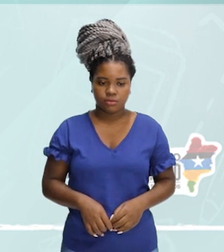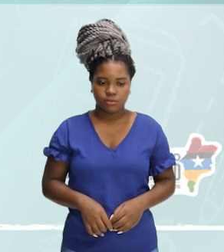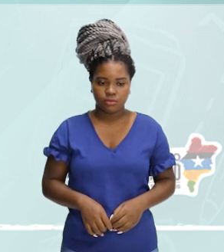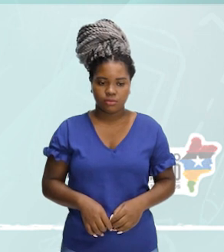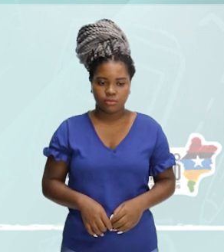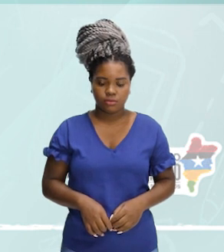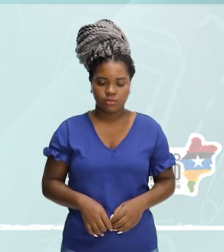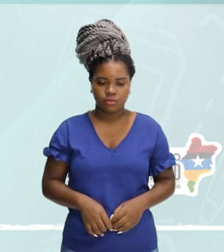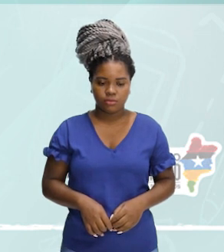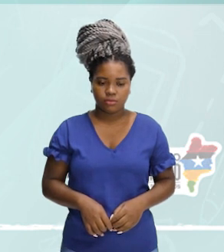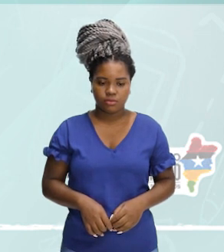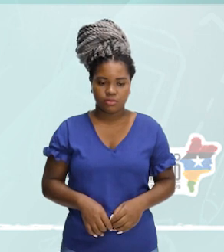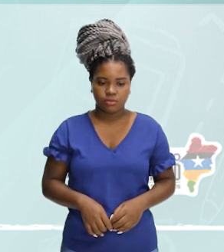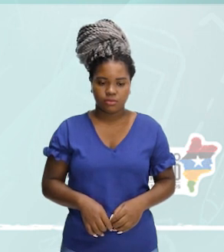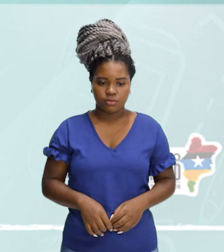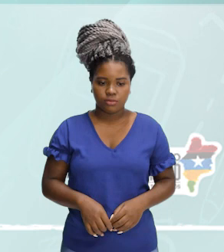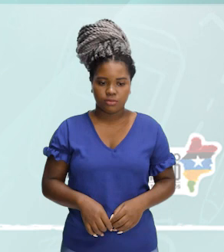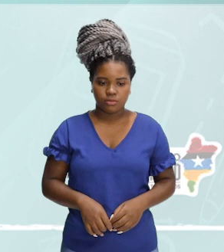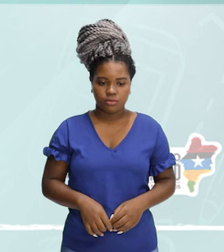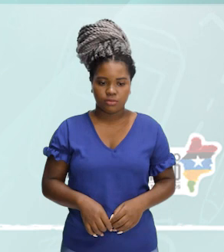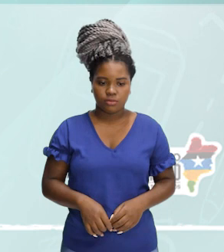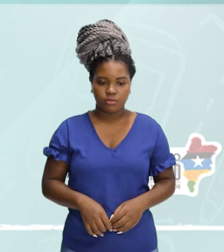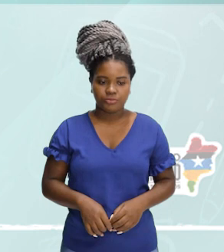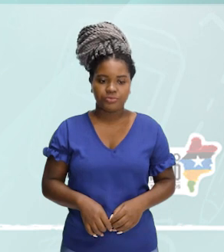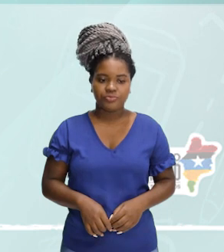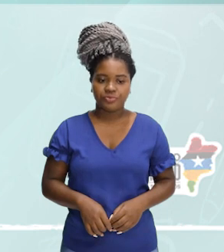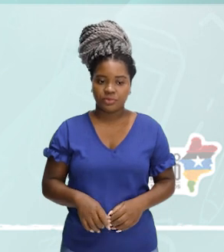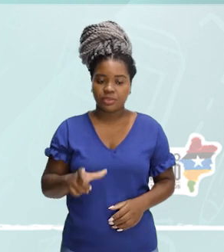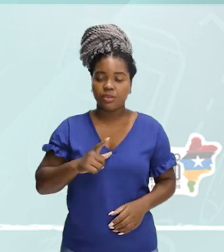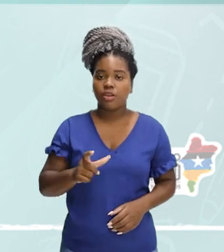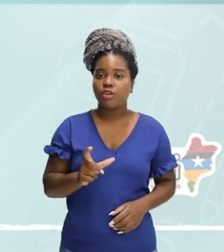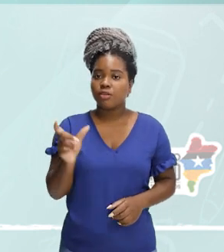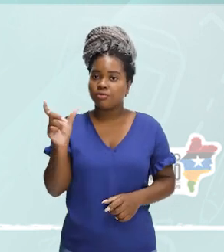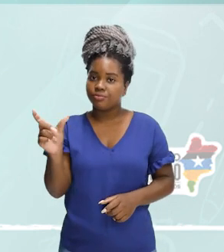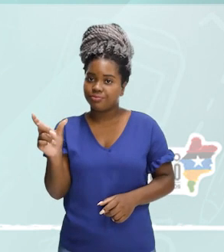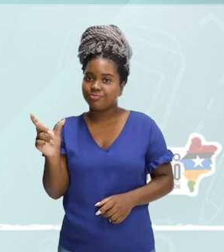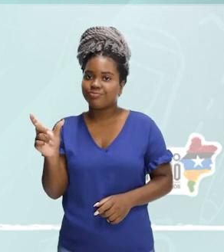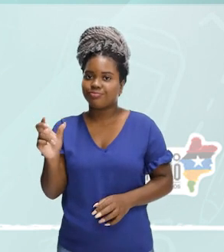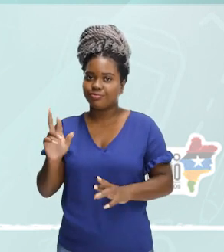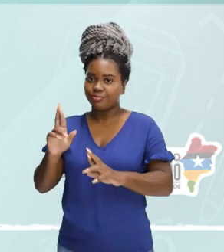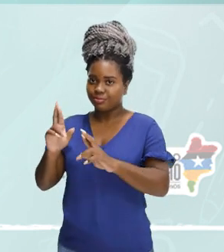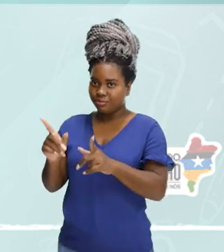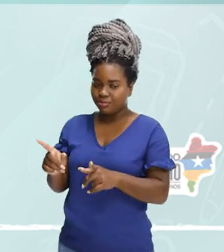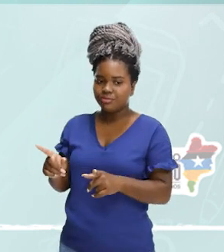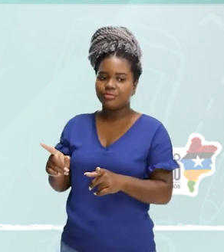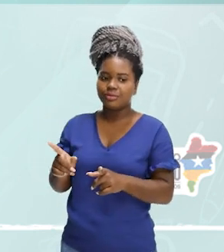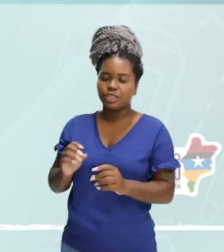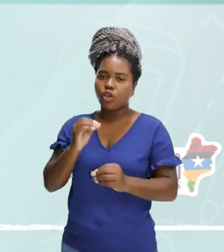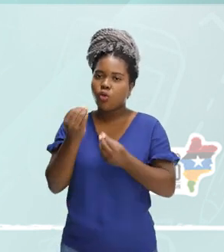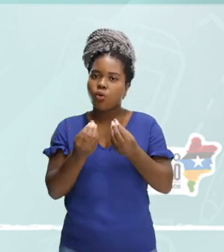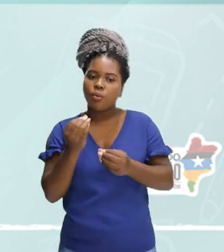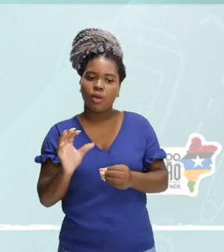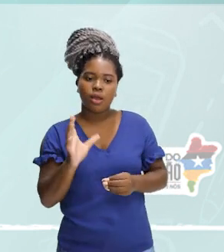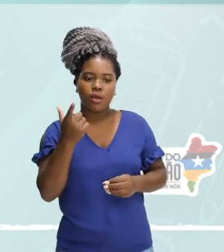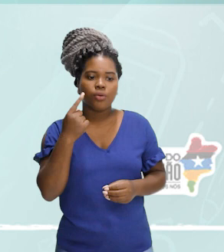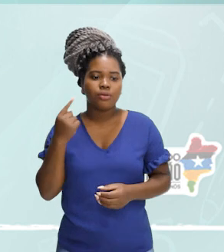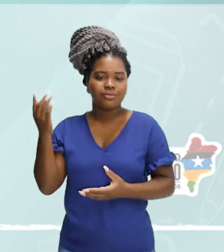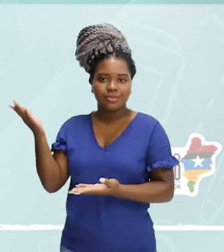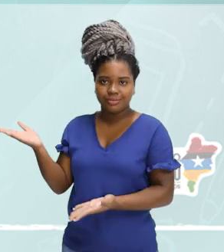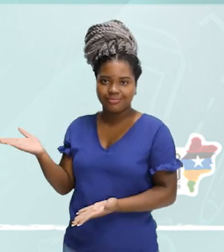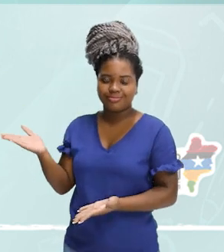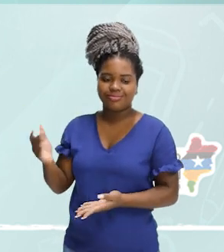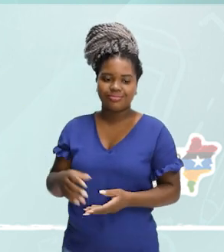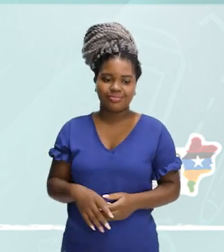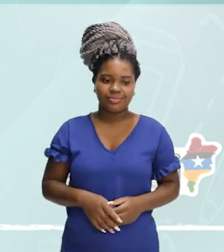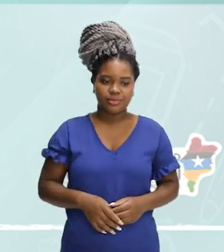de las partes de las existentes. Isso aqui é uma terminação bem diferente. Olha só como é que funciona. As combinações de palavras